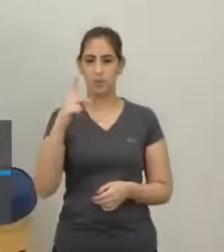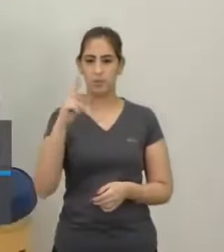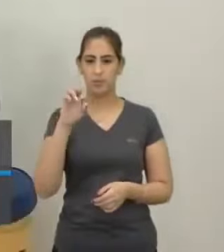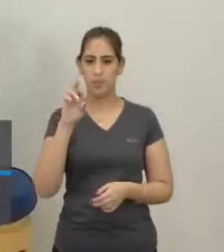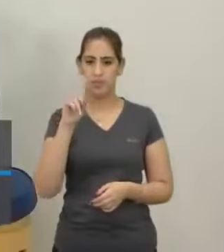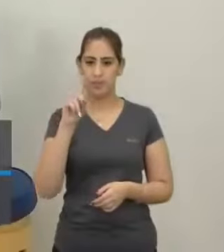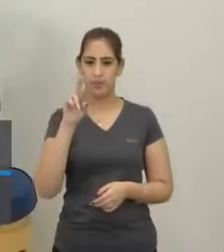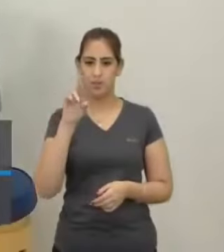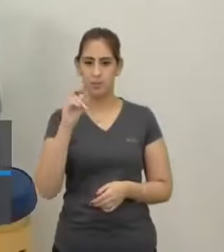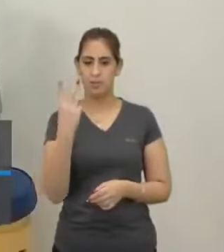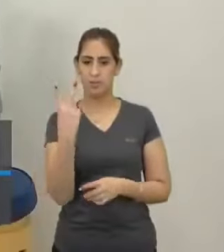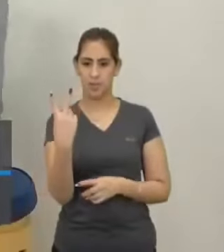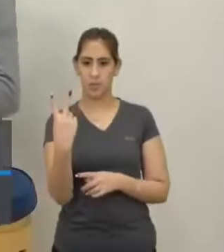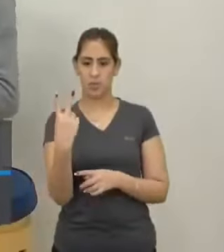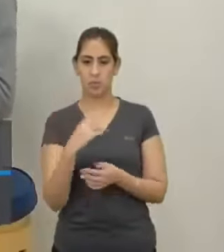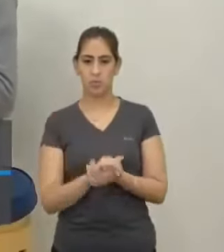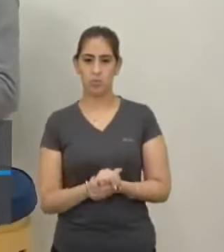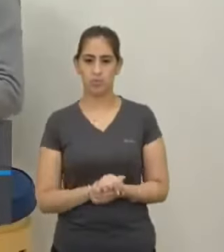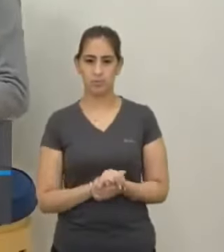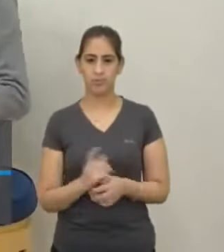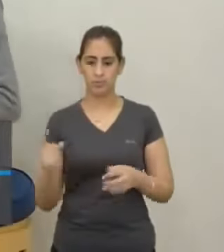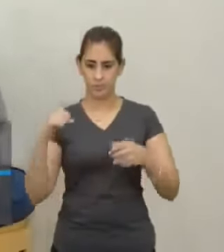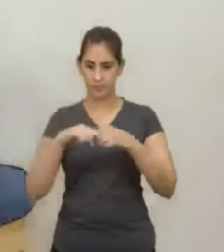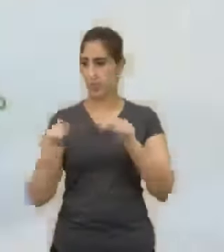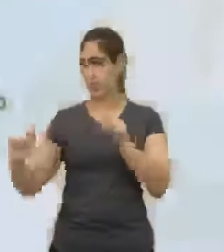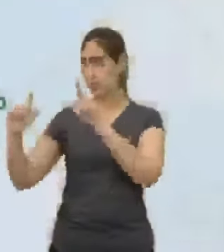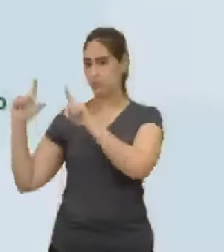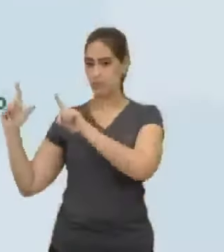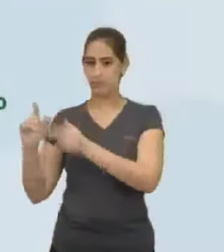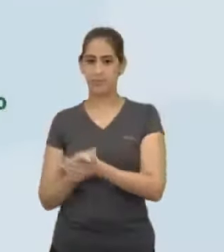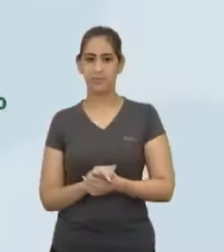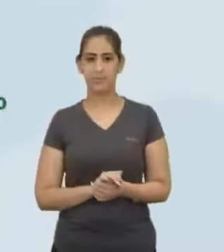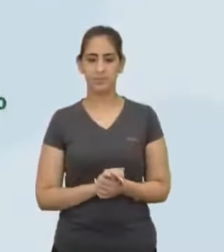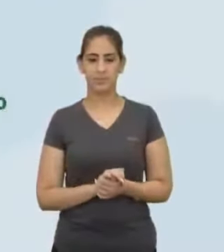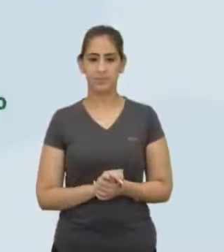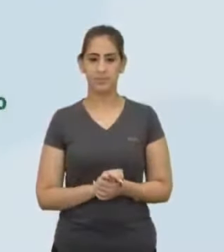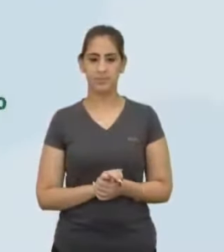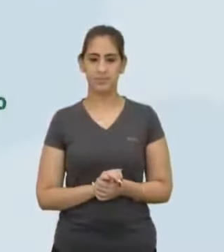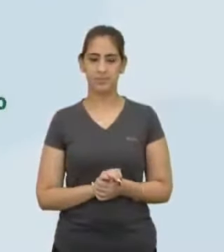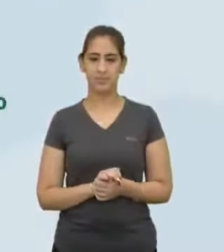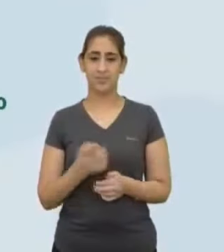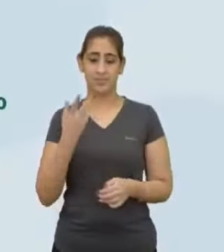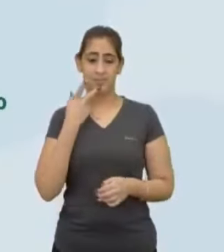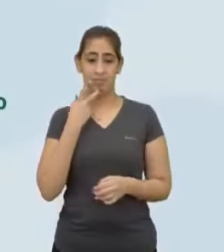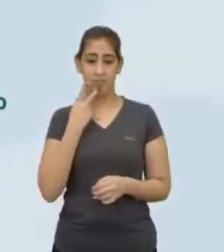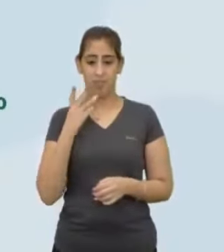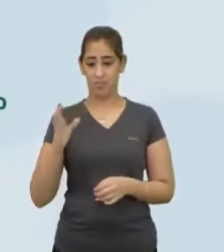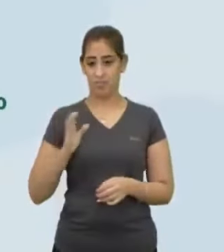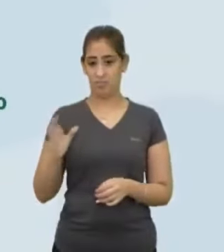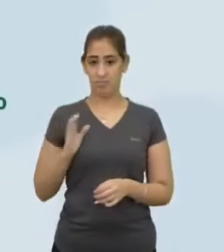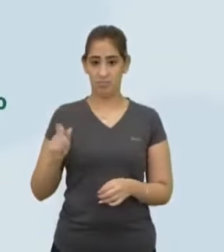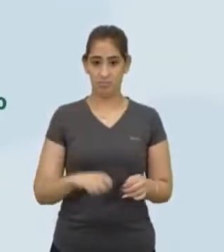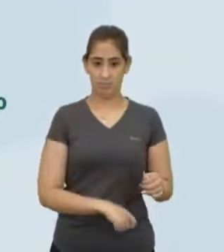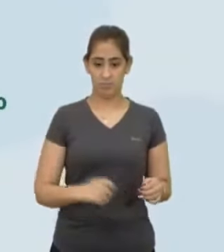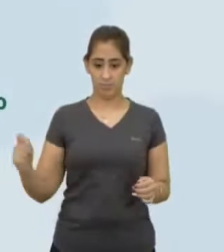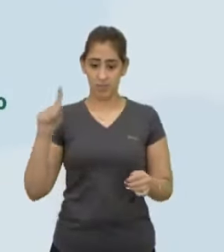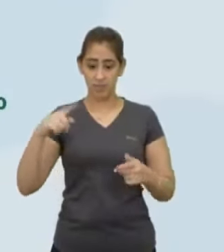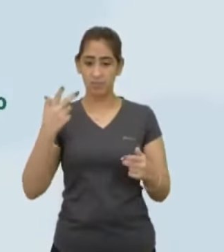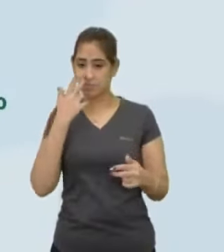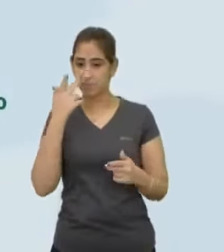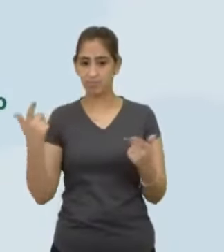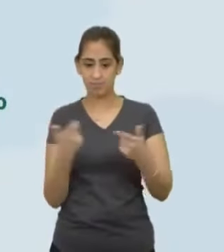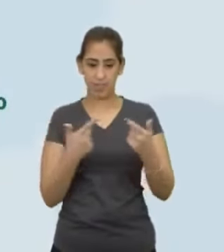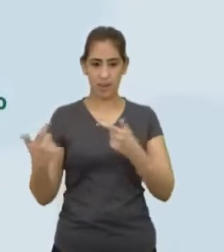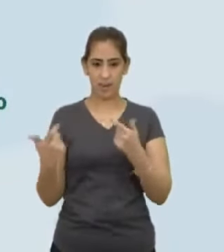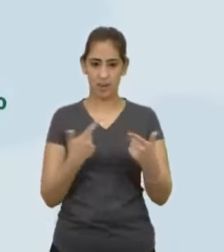né? Quando eu falo Volta aqui pro LED Volta aqui pro LED Quando eu falo nobreza de espada Ou seja, aquela nobreza de sangue